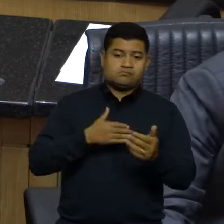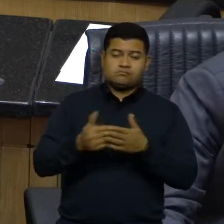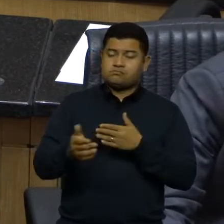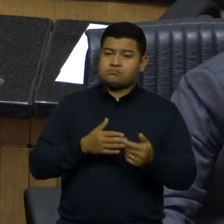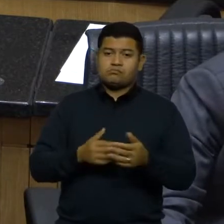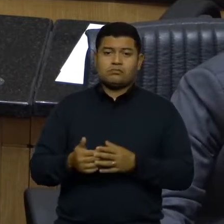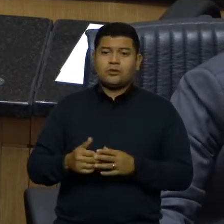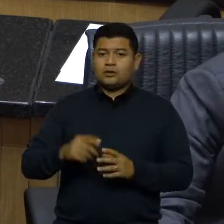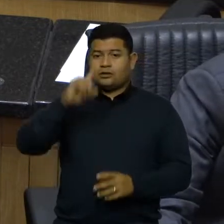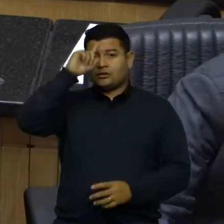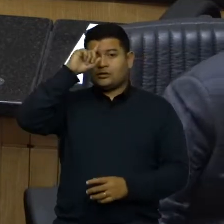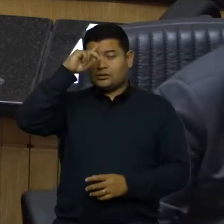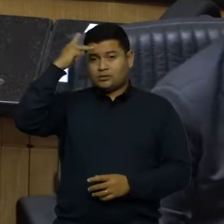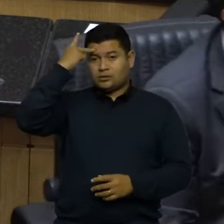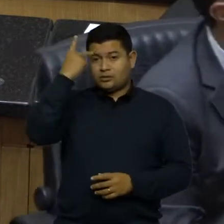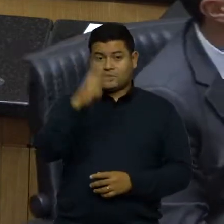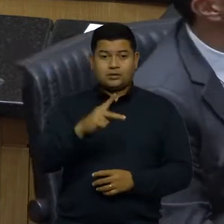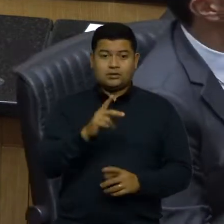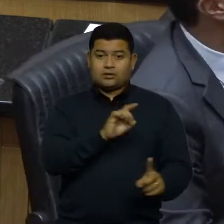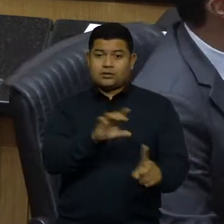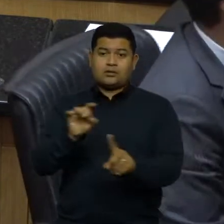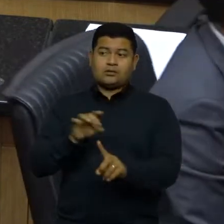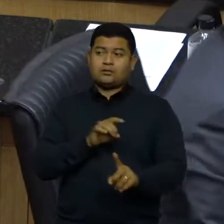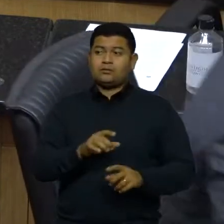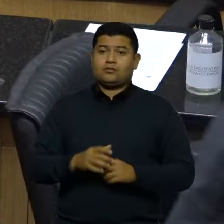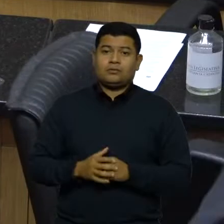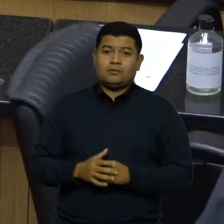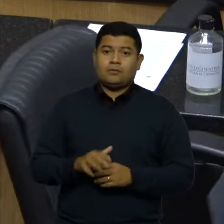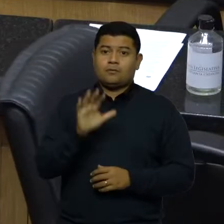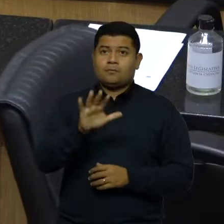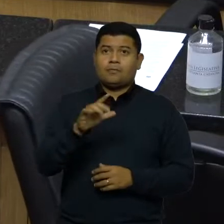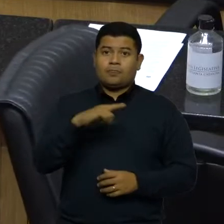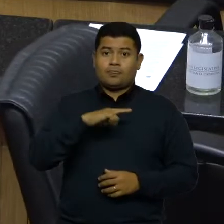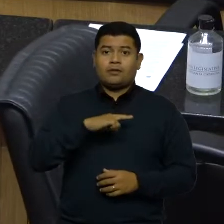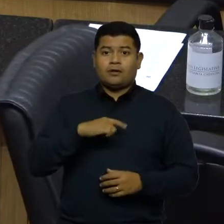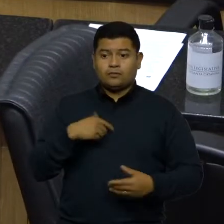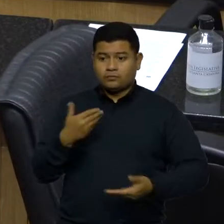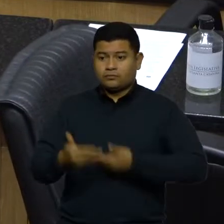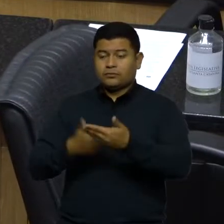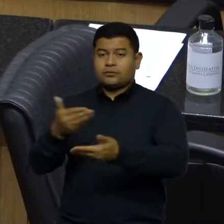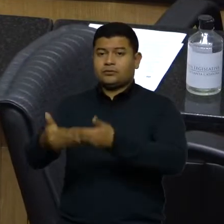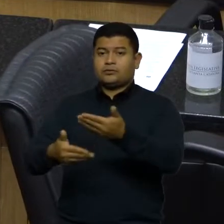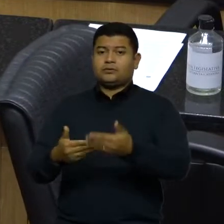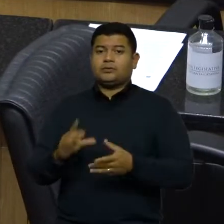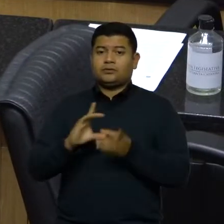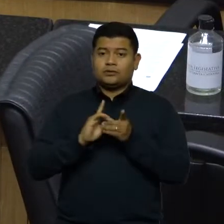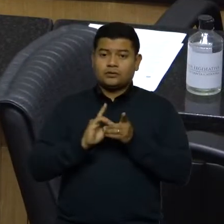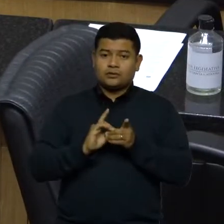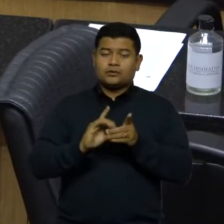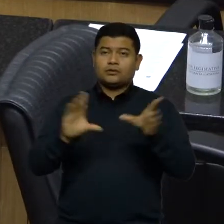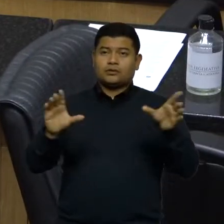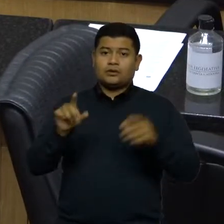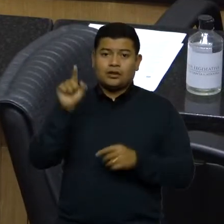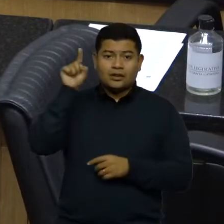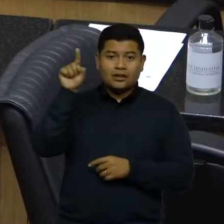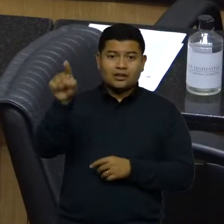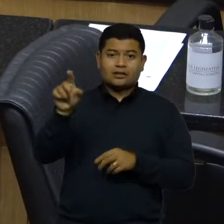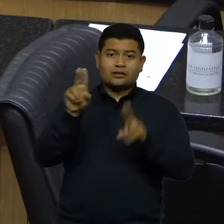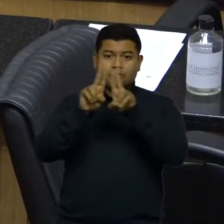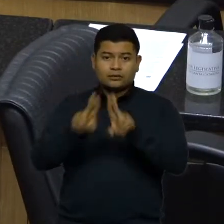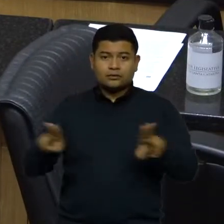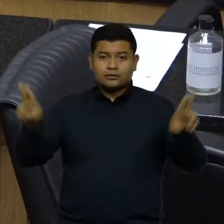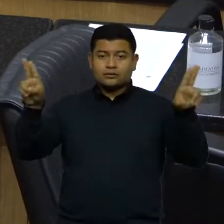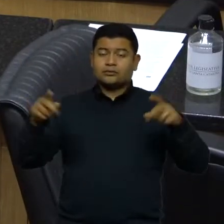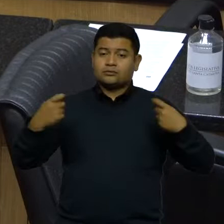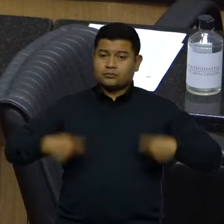para parabenizar, gostar da vitória, mas houve um processo democrático lá na universidade que tem que